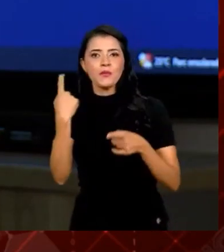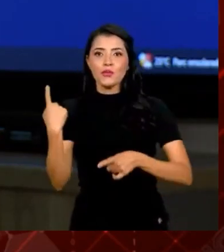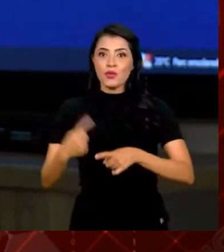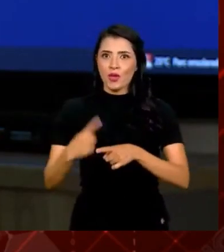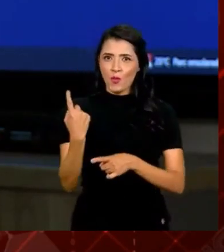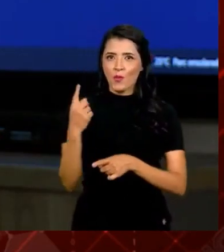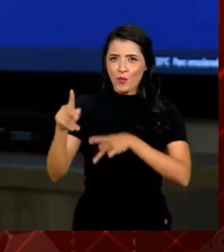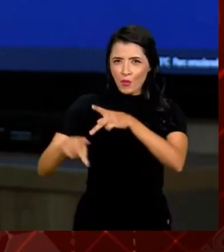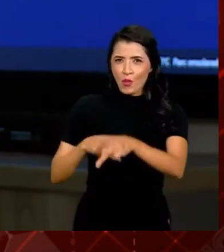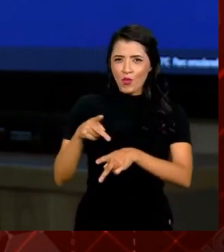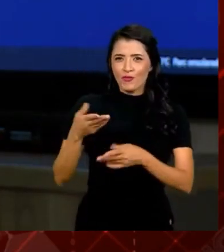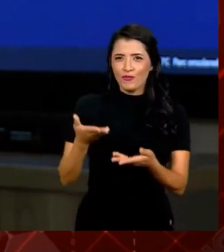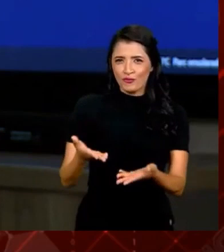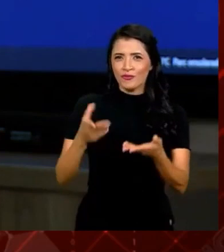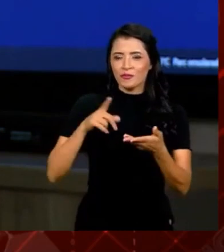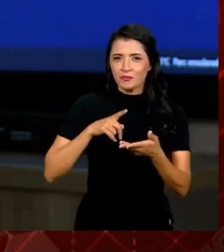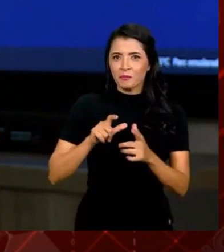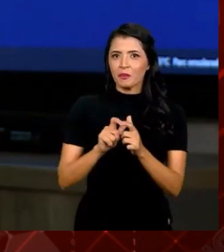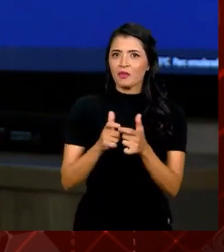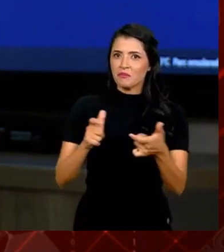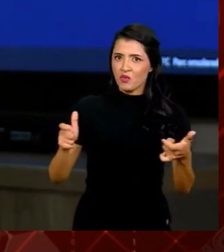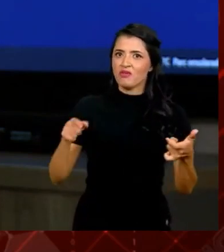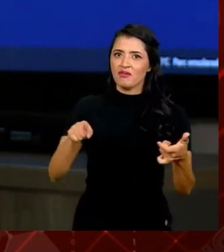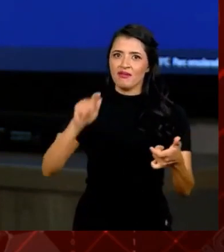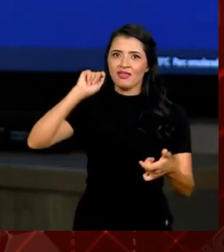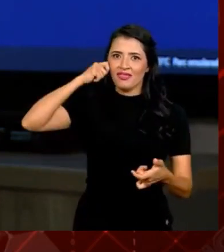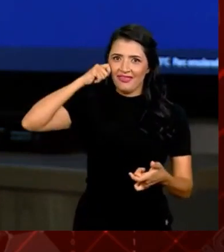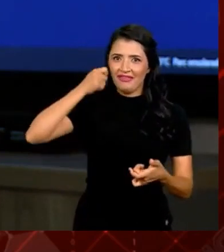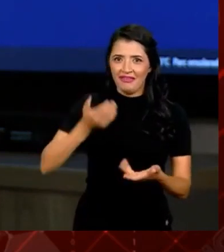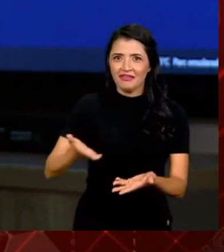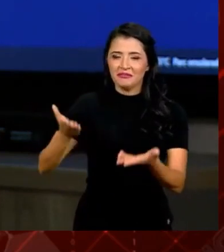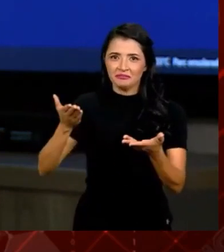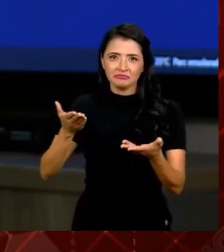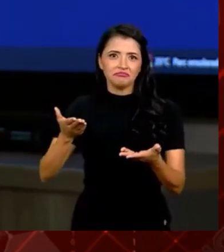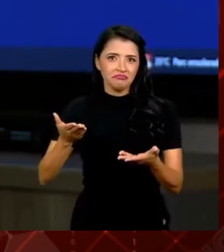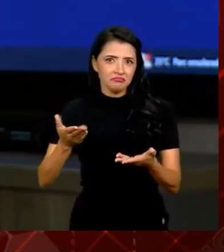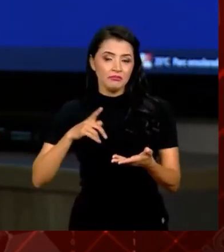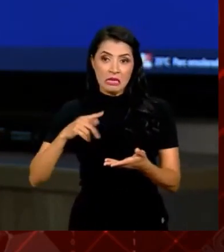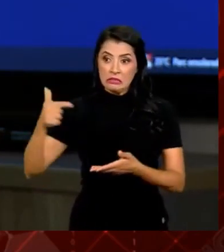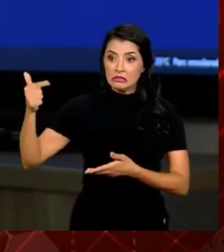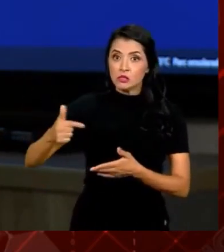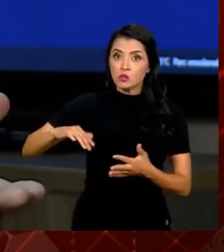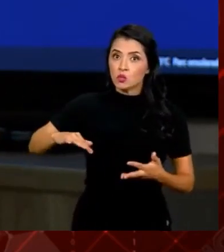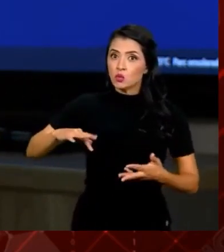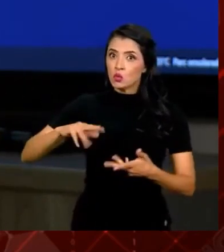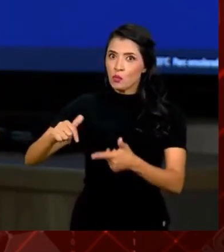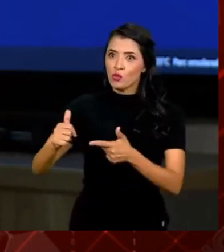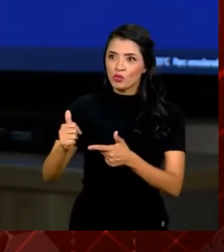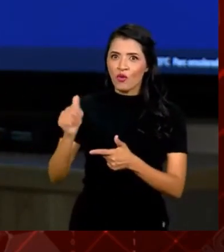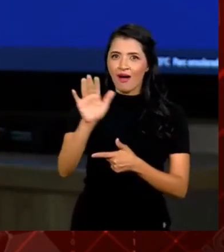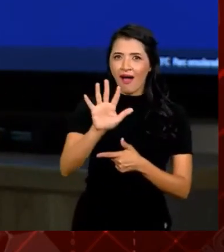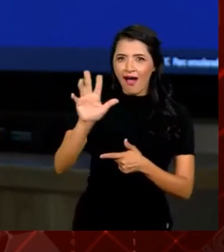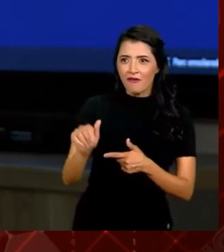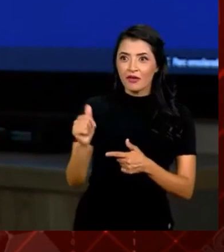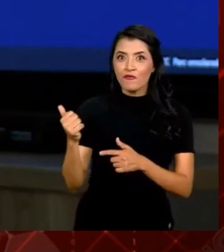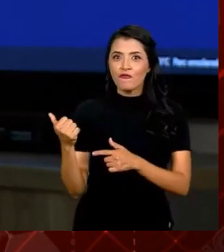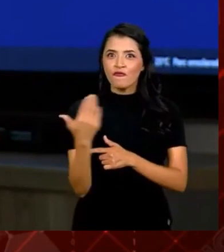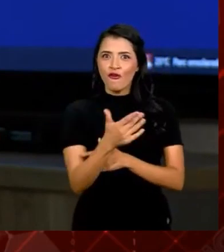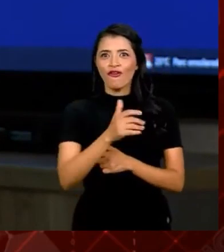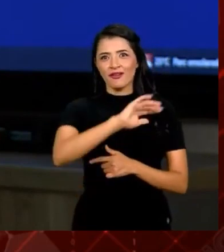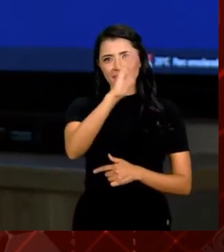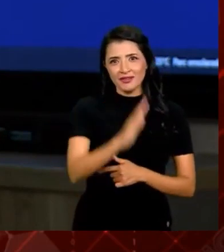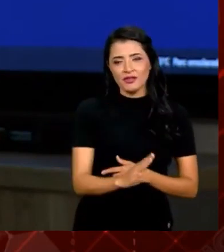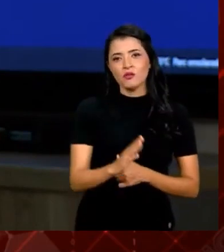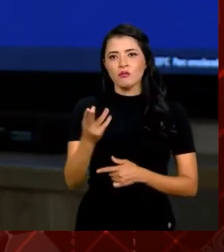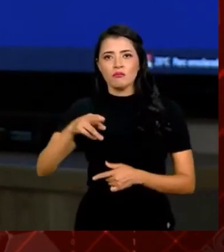majoritariamente negra, segunda do mundo fora da África, né? Assim, só pede para a